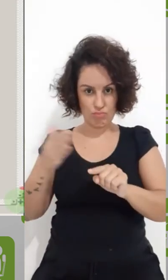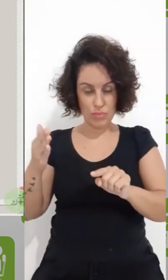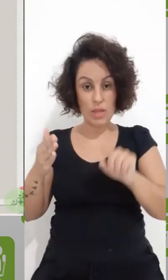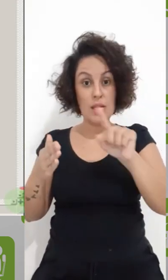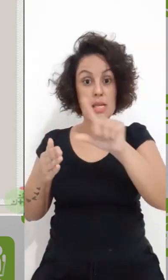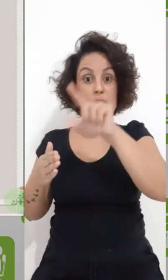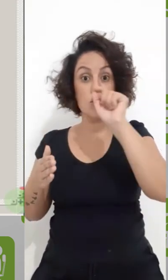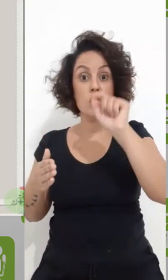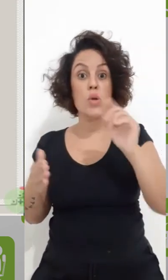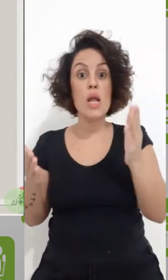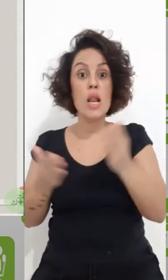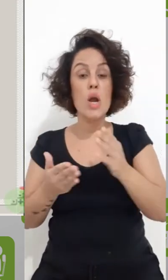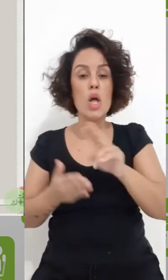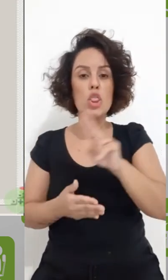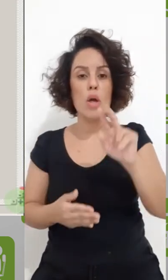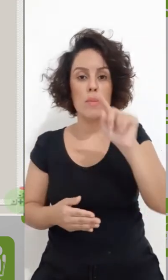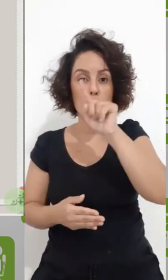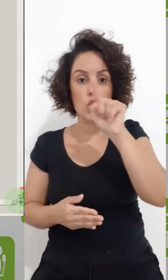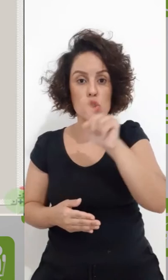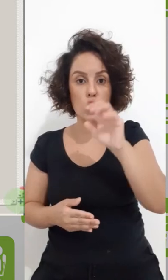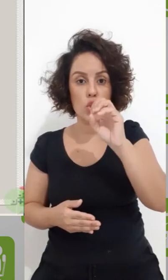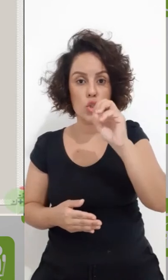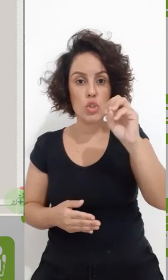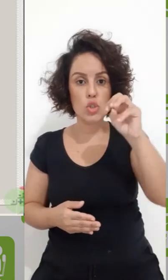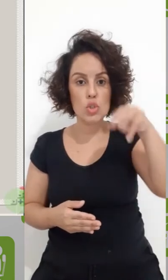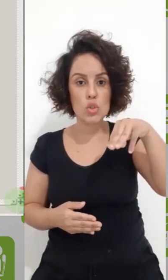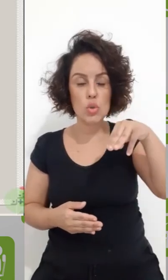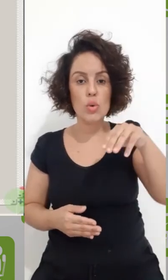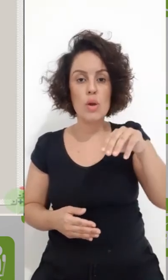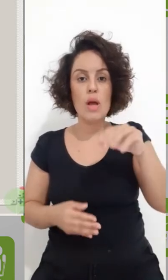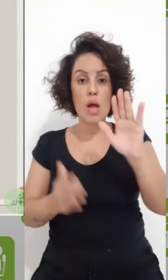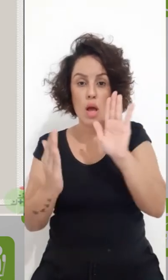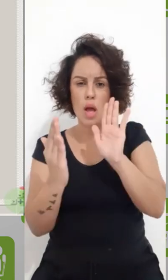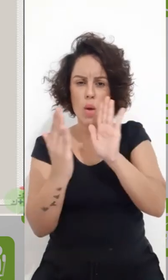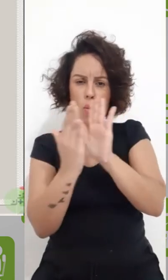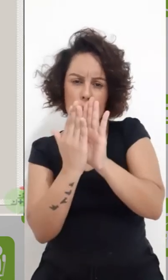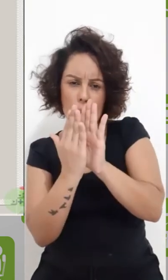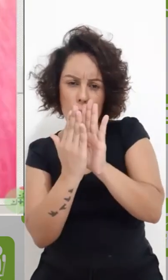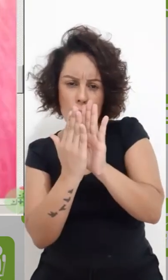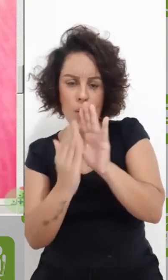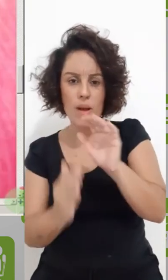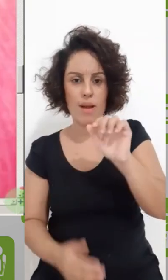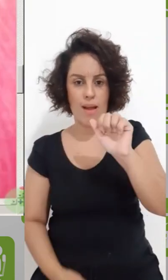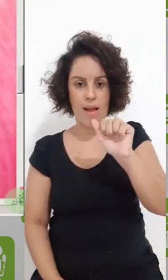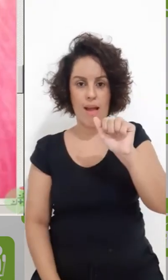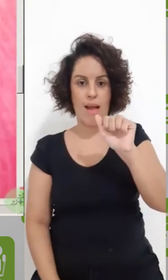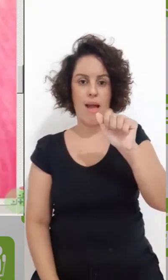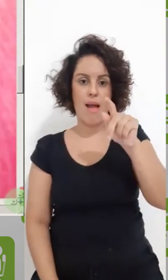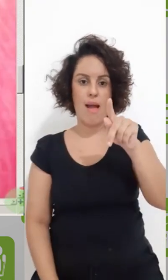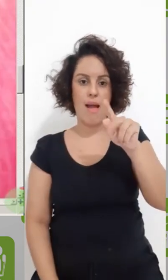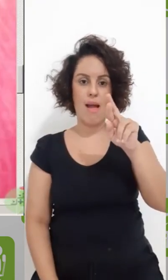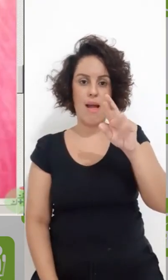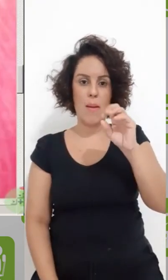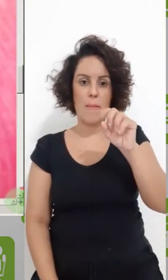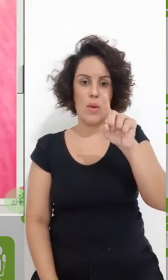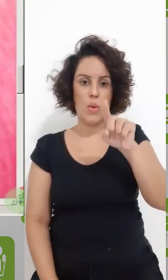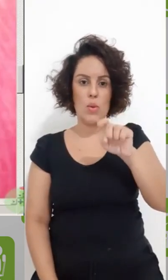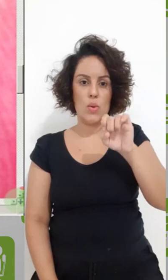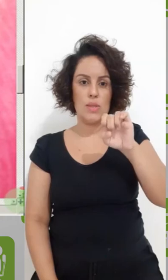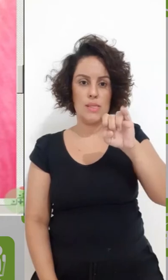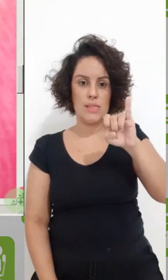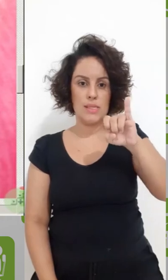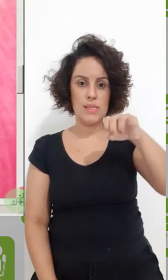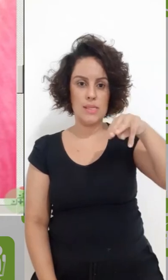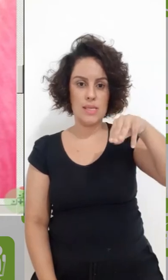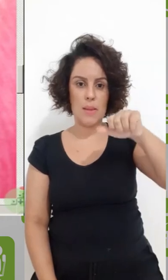zoom eu vou mudar para zoom aproximado. Vou selecionar a flor. Ó, a gente